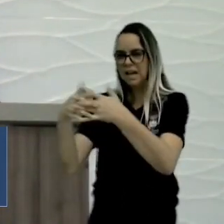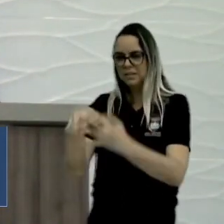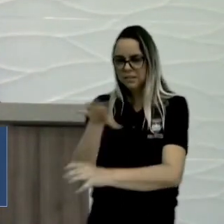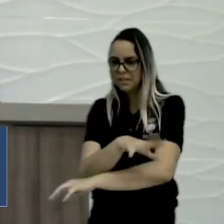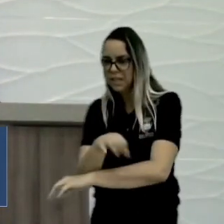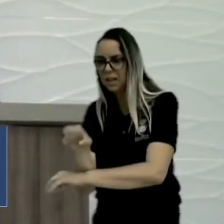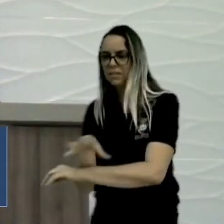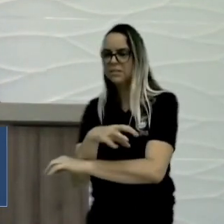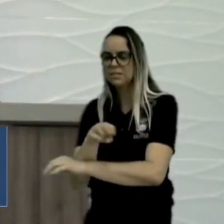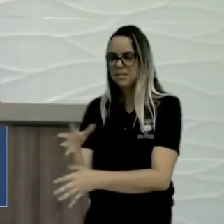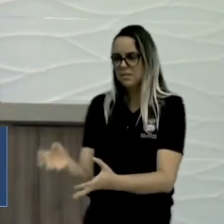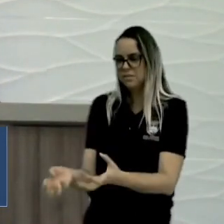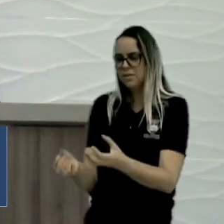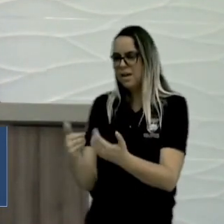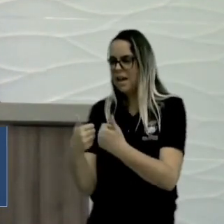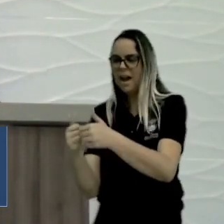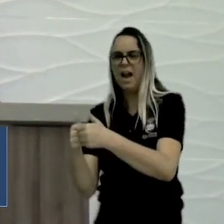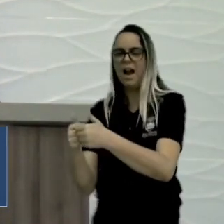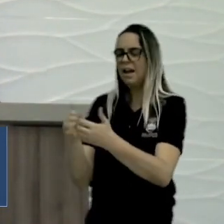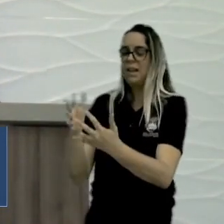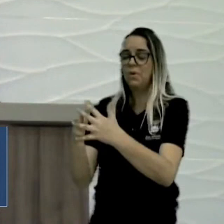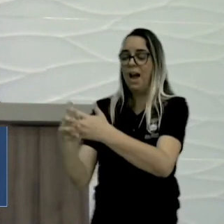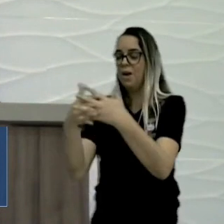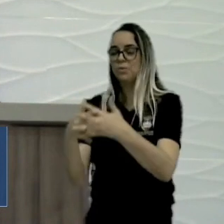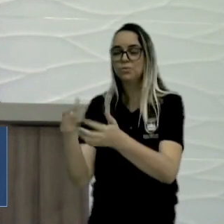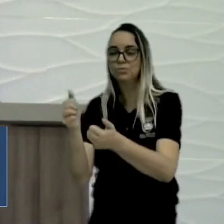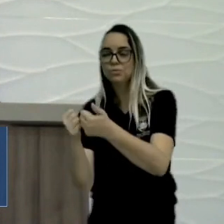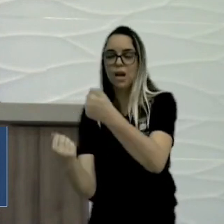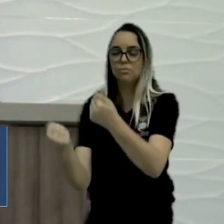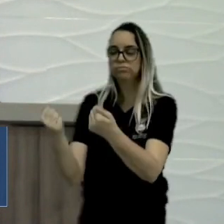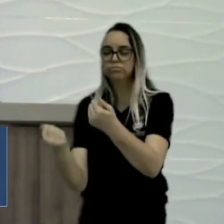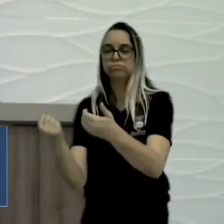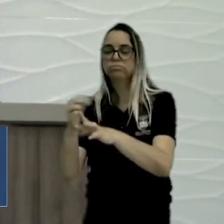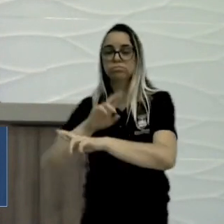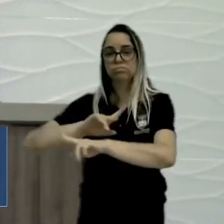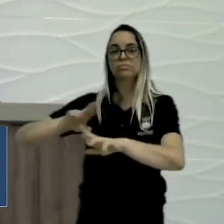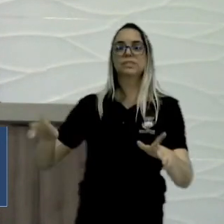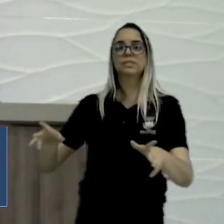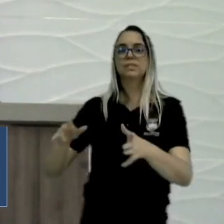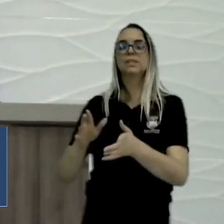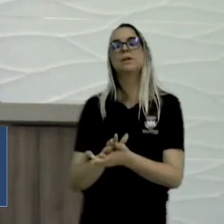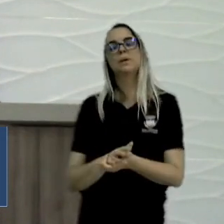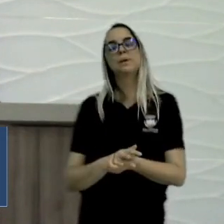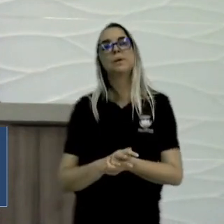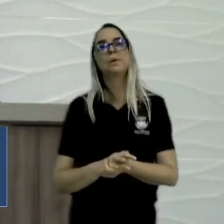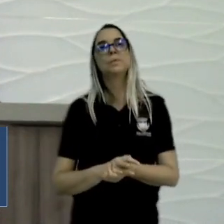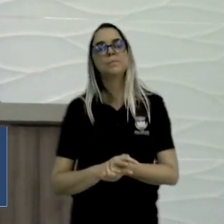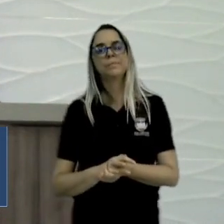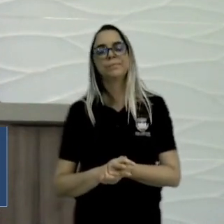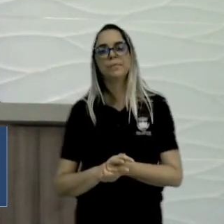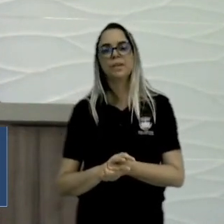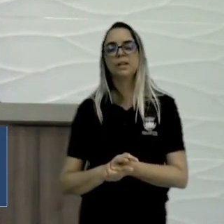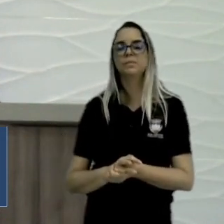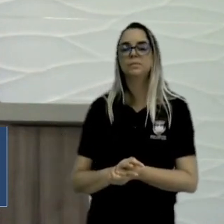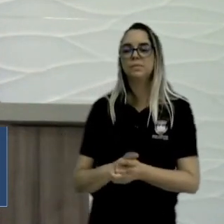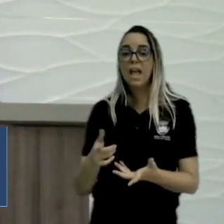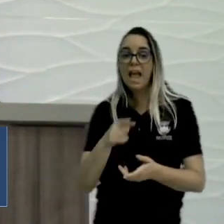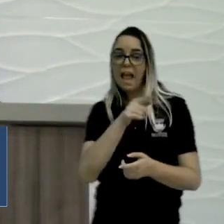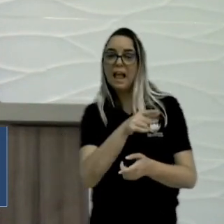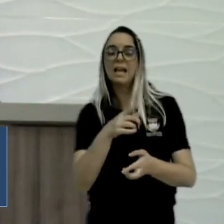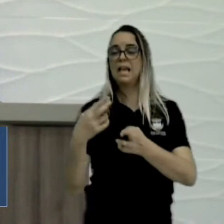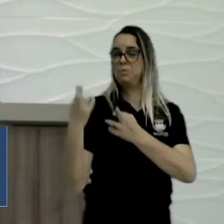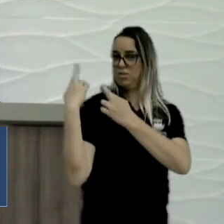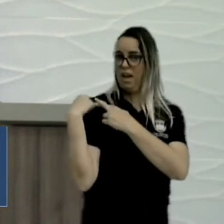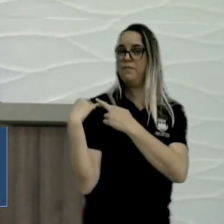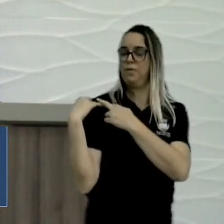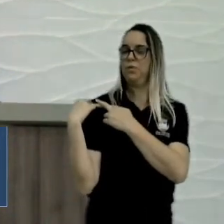mecânica, quatro caçamba, e fez mais uma vez o que não é o seu dever. É o dever do